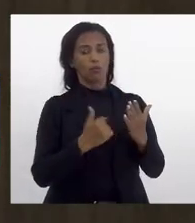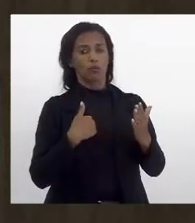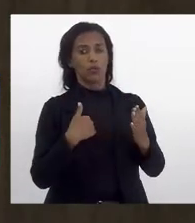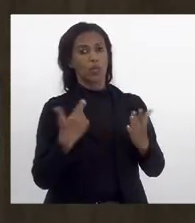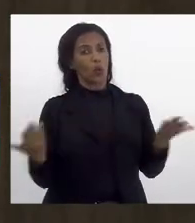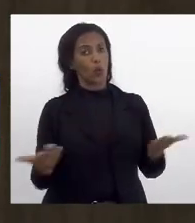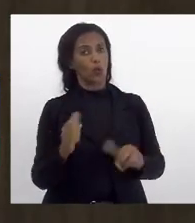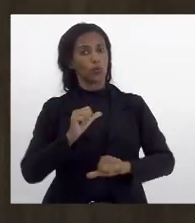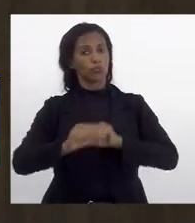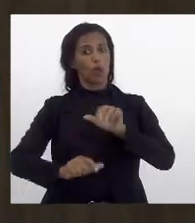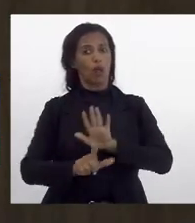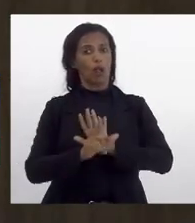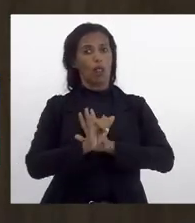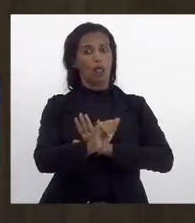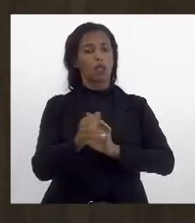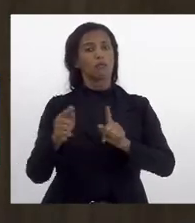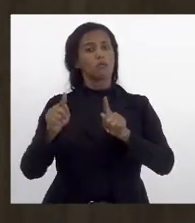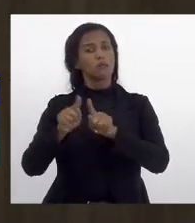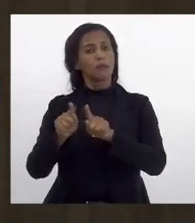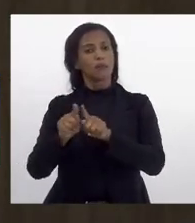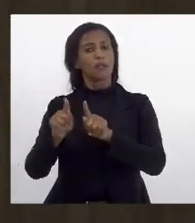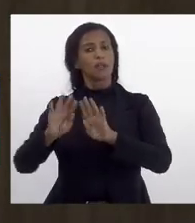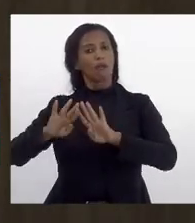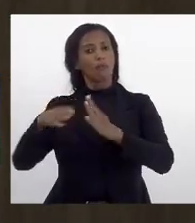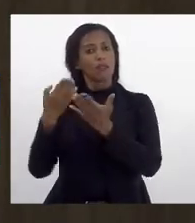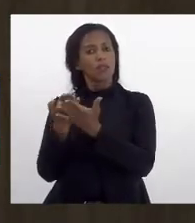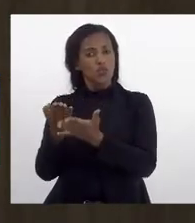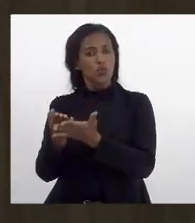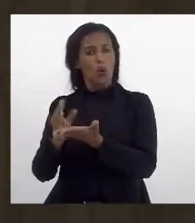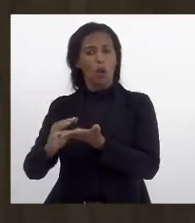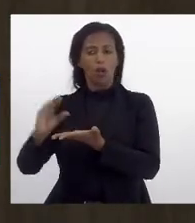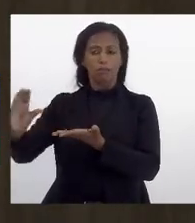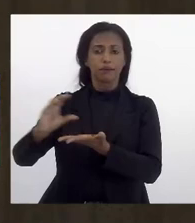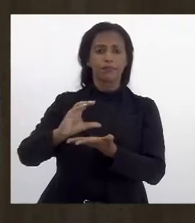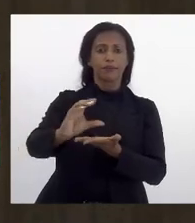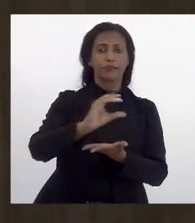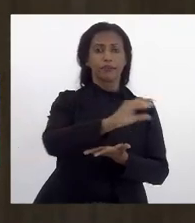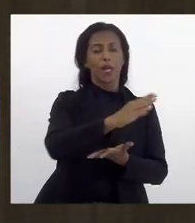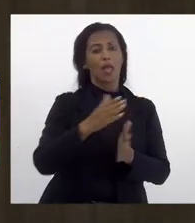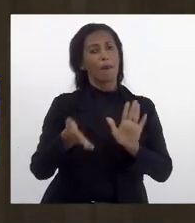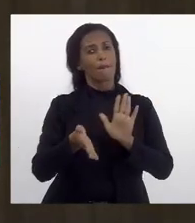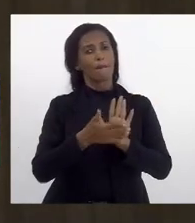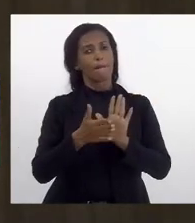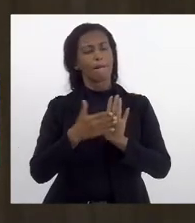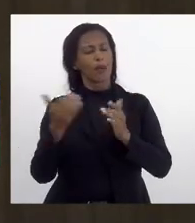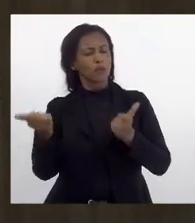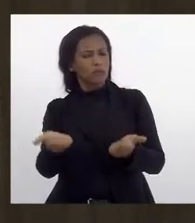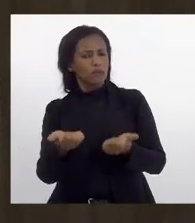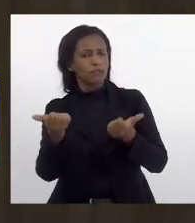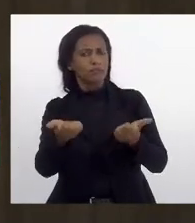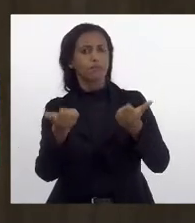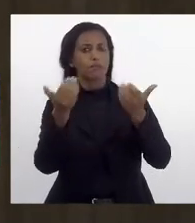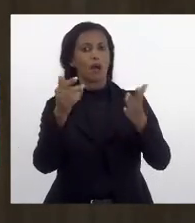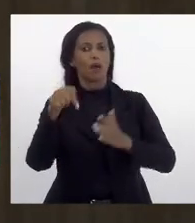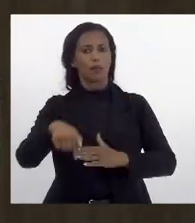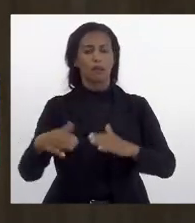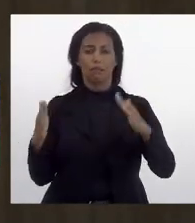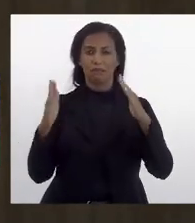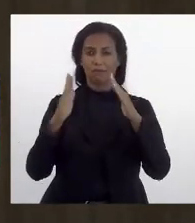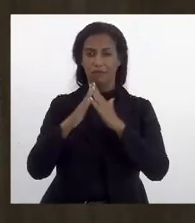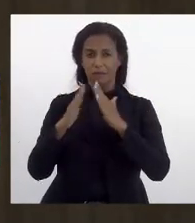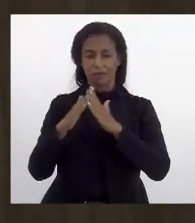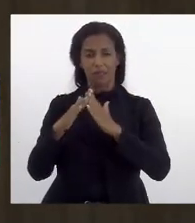de distribuição nas escolas então é uma pauta extremamente meritória aqui na casa fico